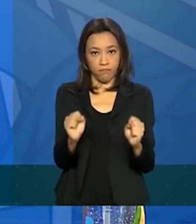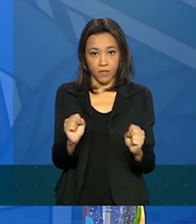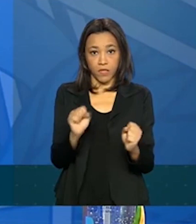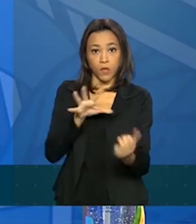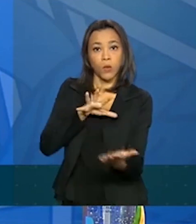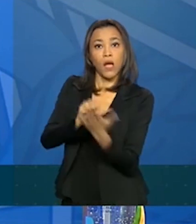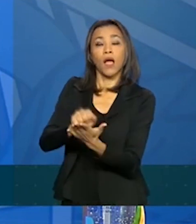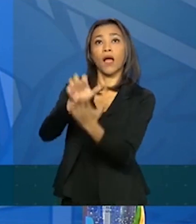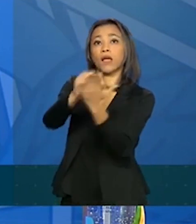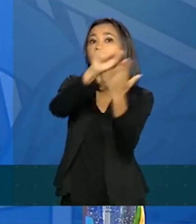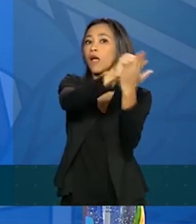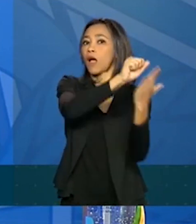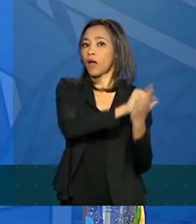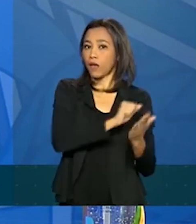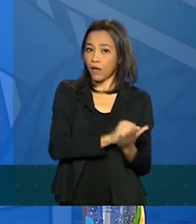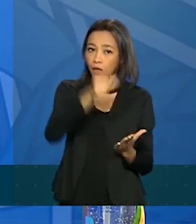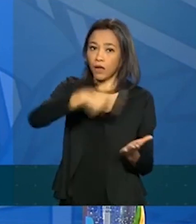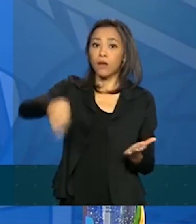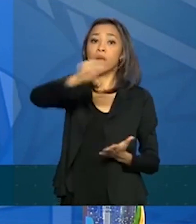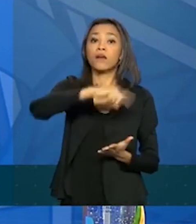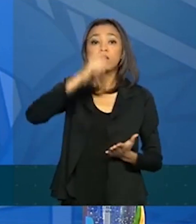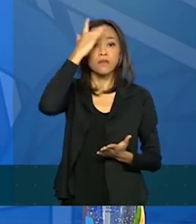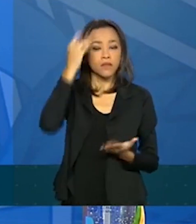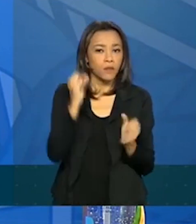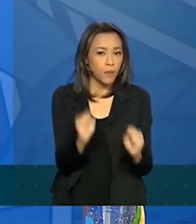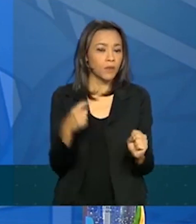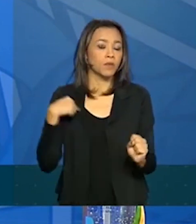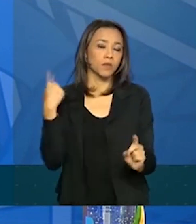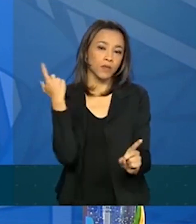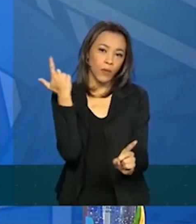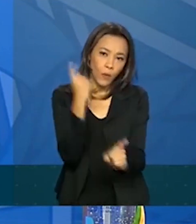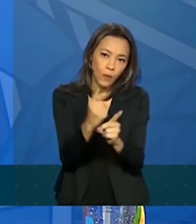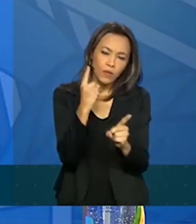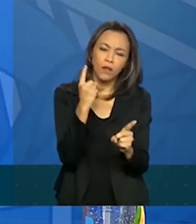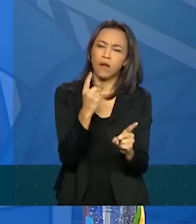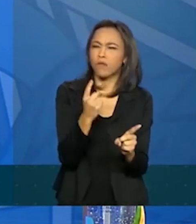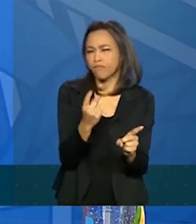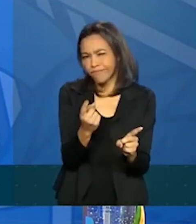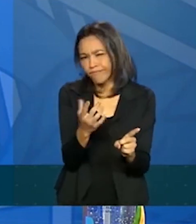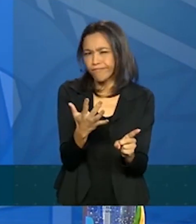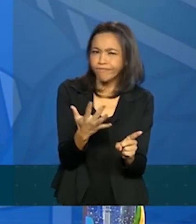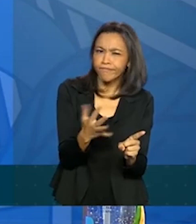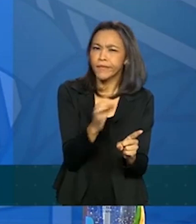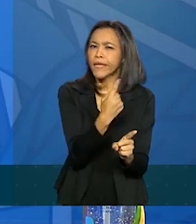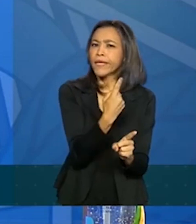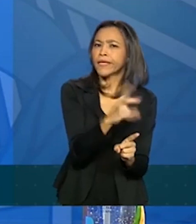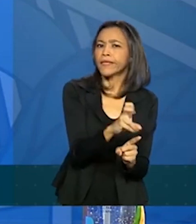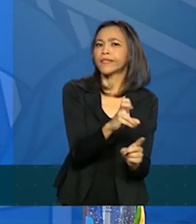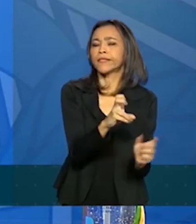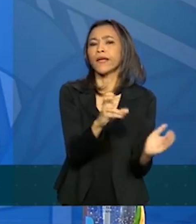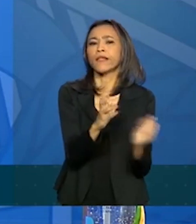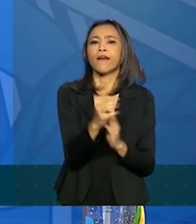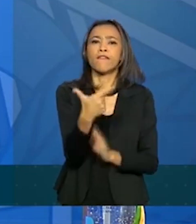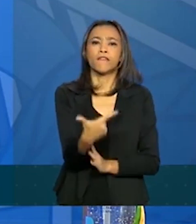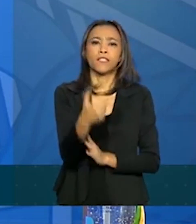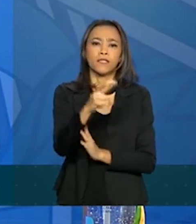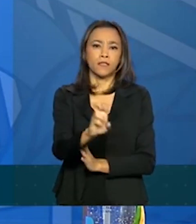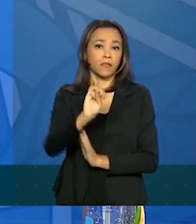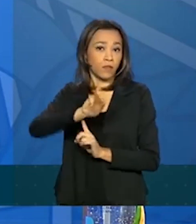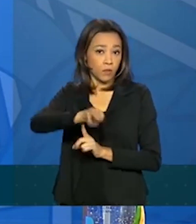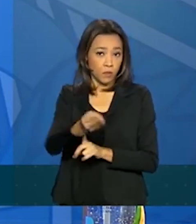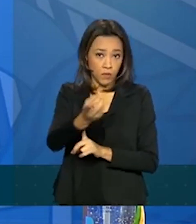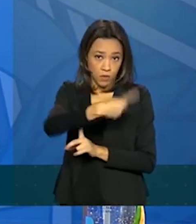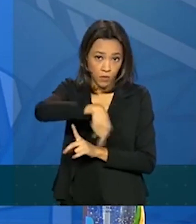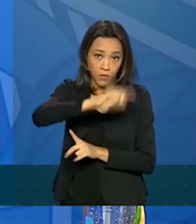cadastramento, e nós possamos, então, encontrar esses algo em torno de 15 a 25 milhões de pessoas, que